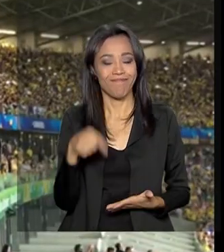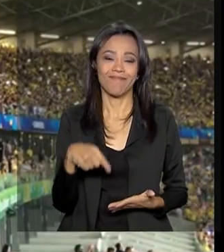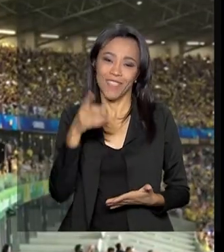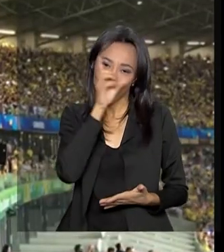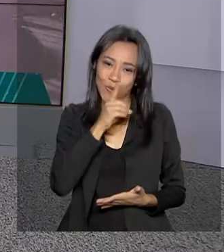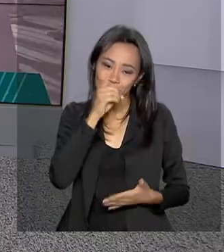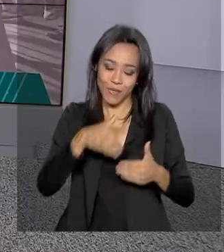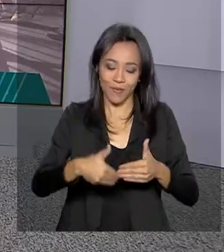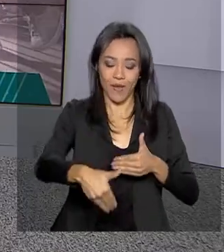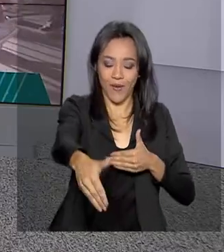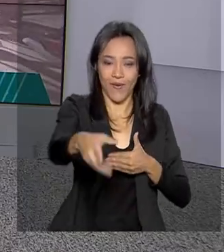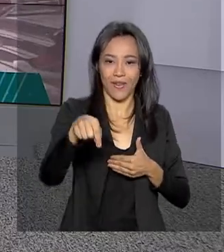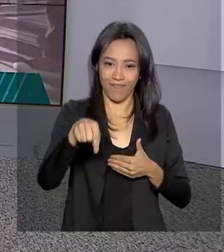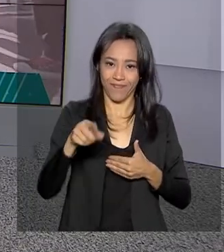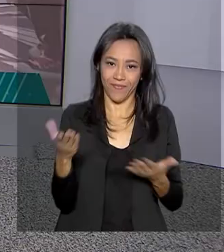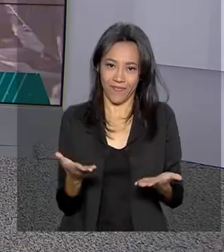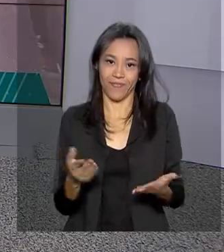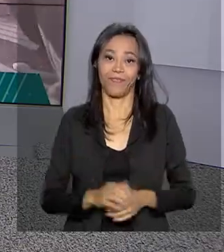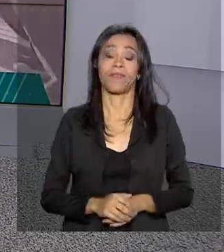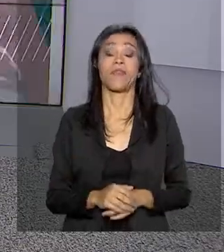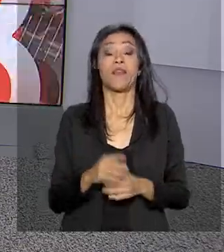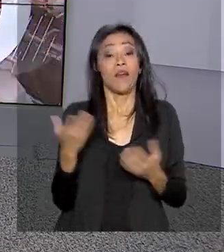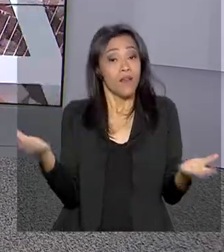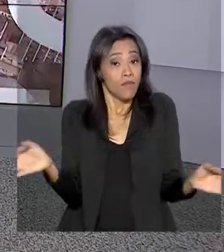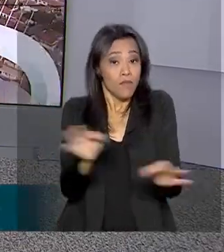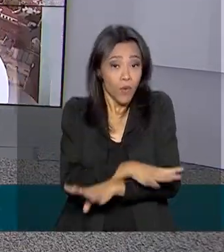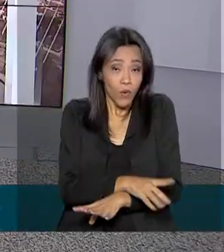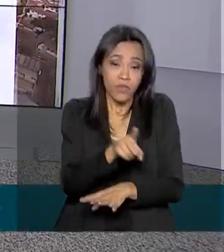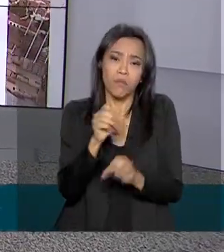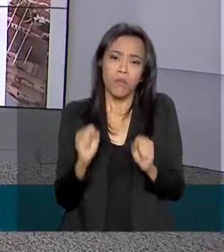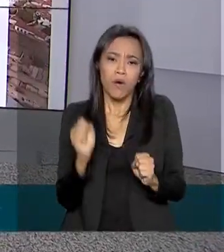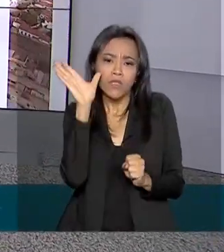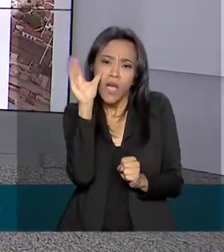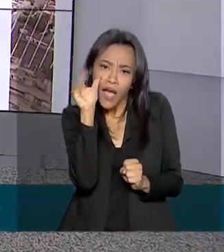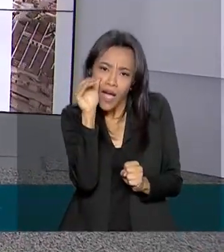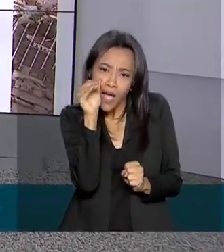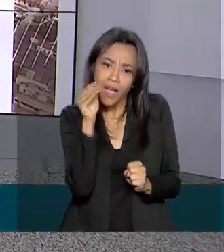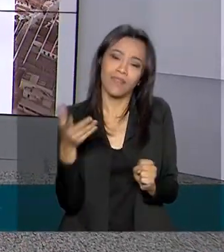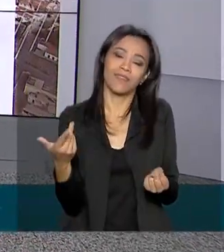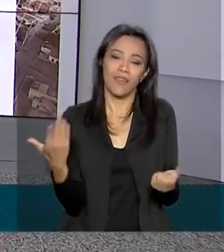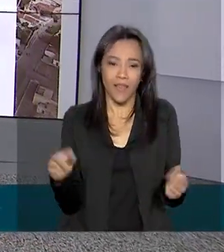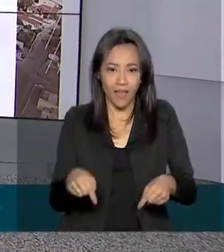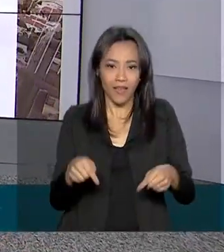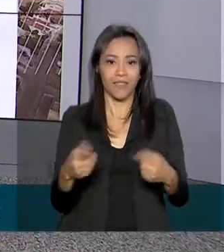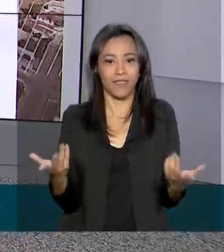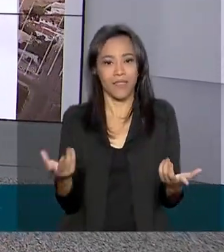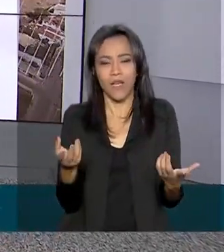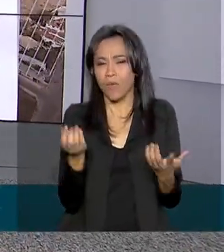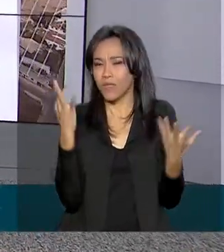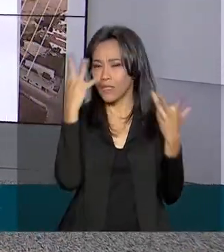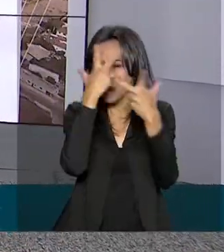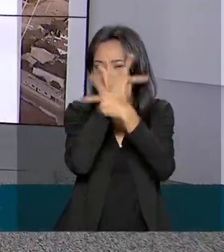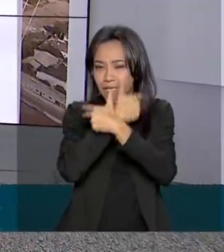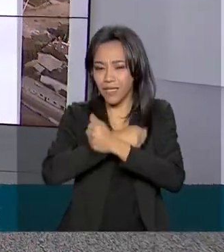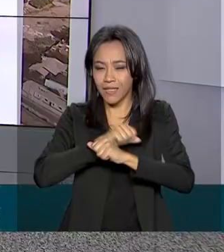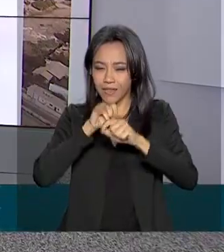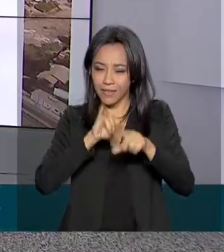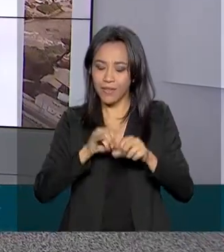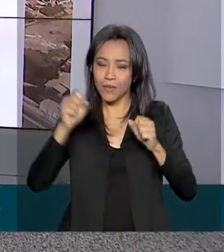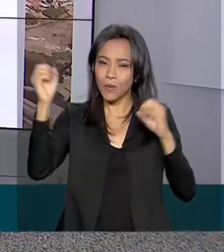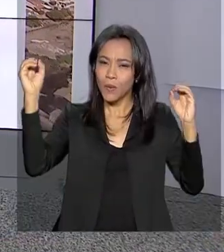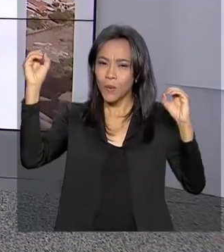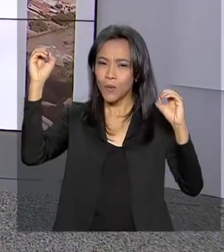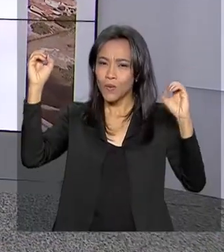Maracanã. Brasil em Dia termina aqui. Nos acompanhe também pelas nossas redes sociais. Terminamos essa edição com as belíssimas imagens do eclipse